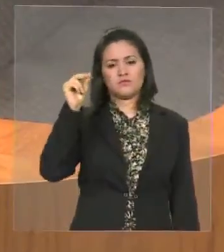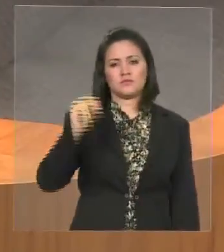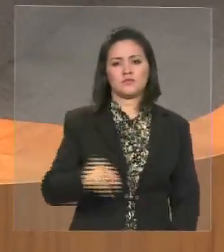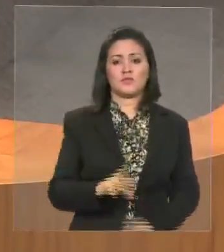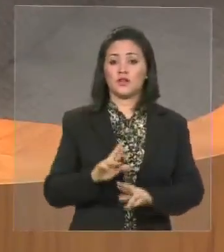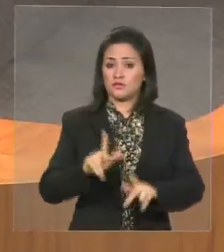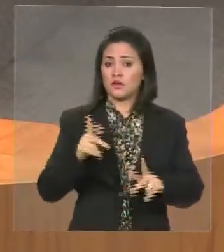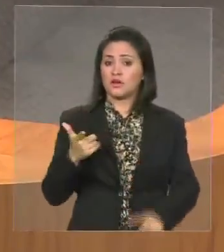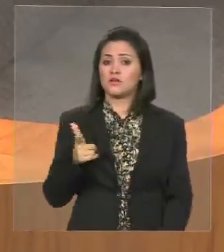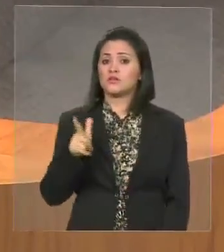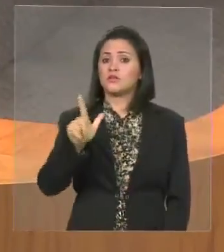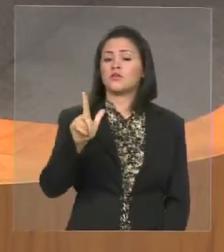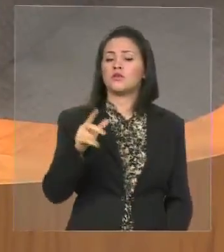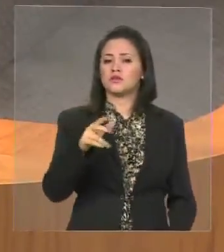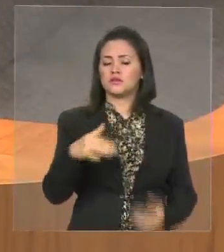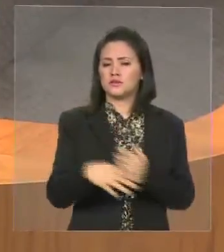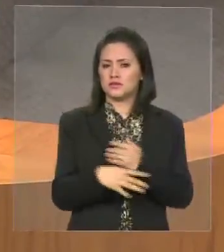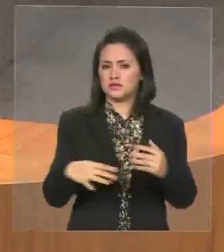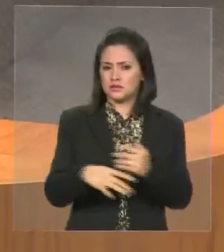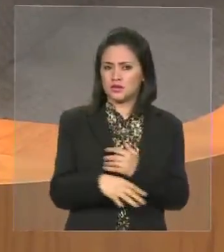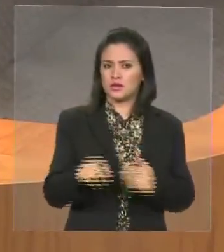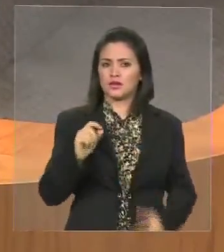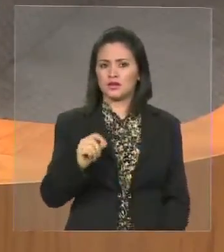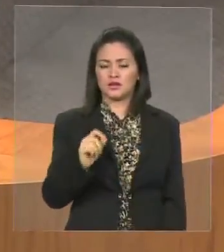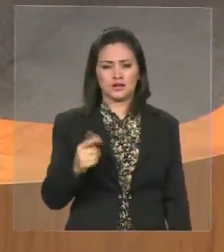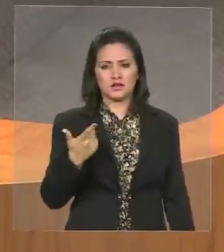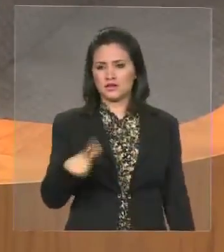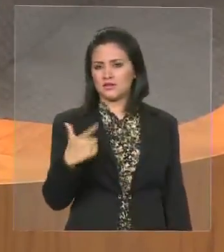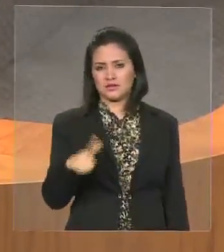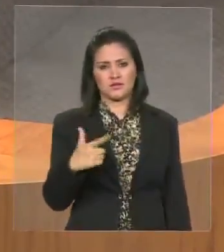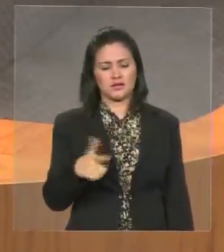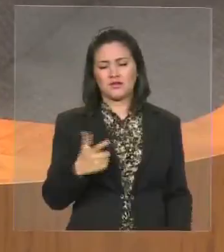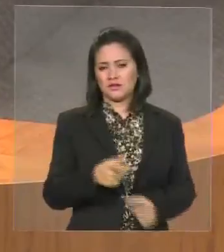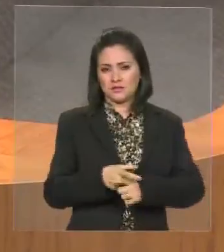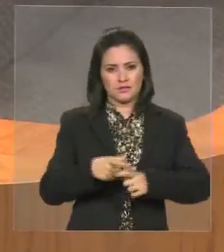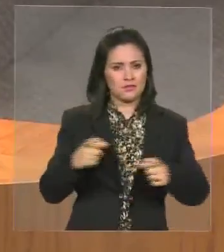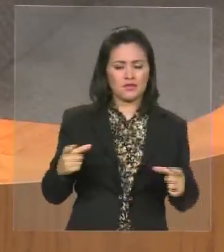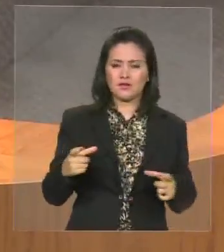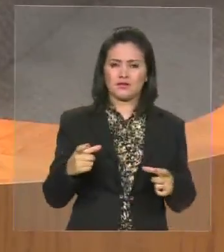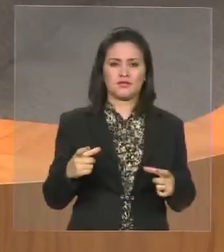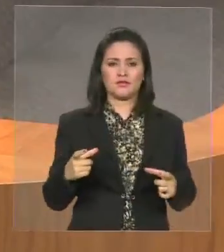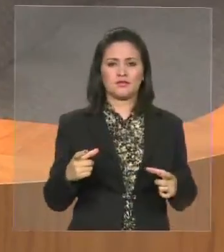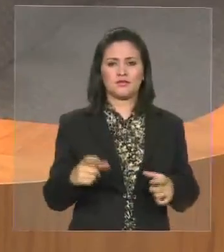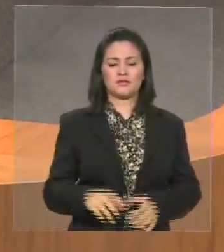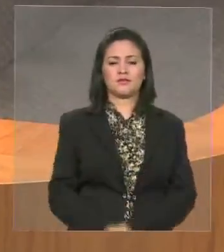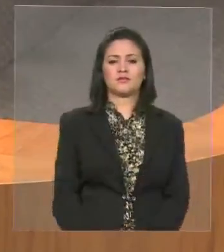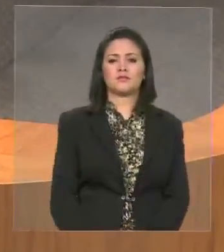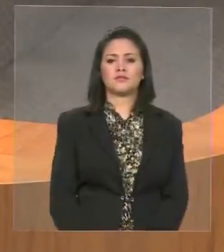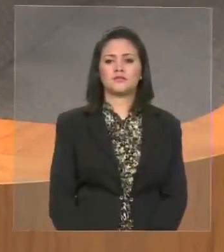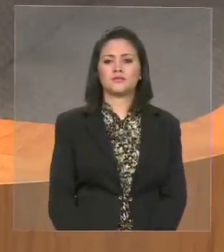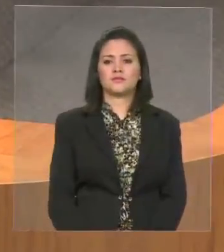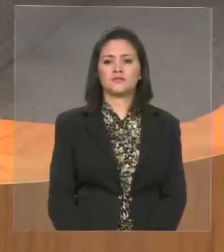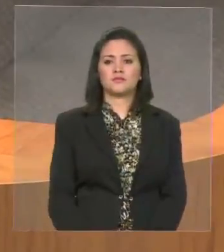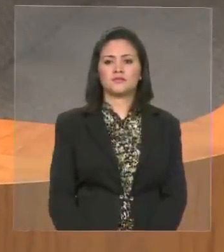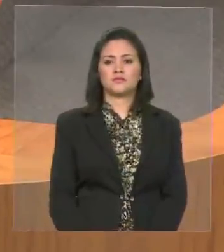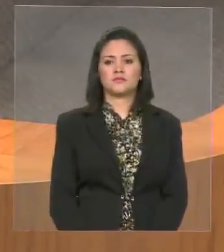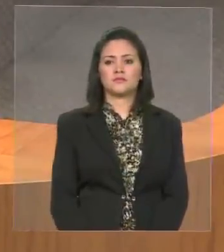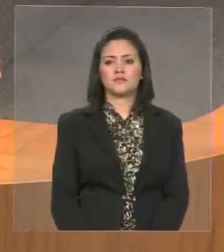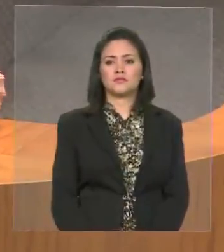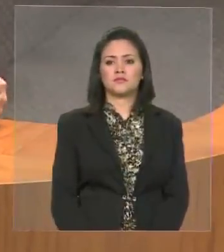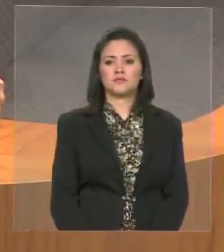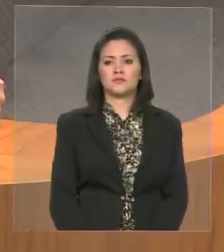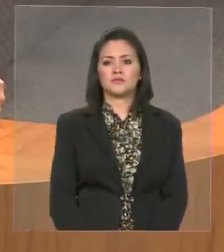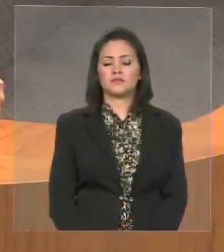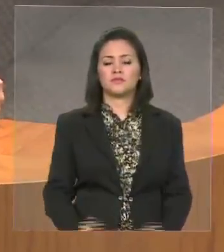que não teve a maioria. Então, fica aqui o meu